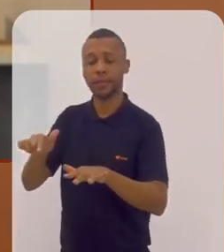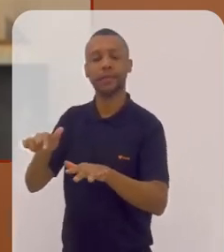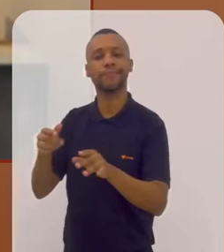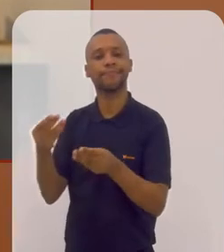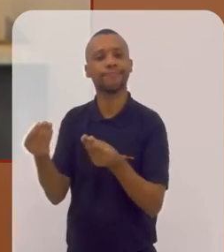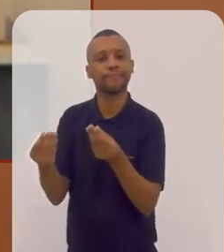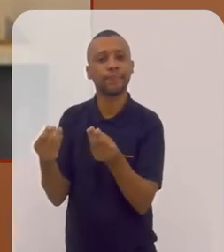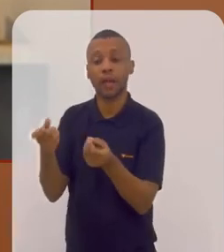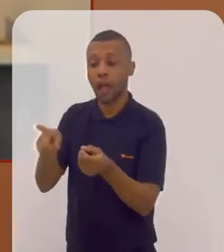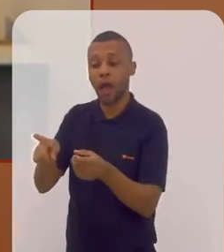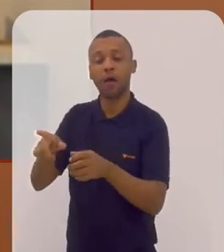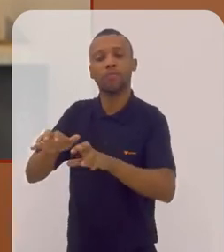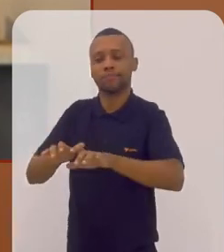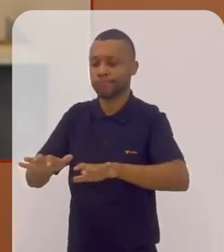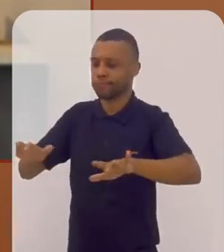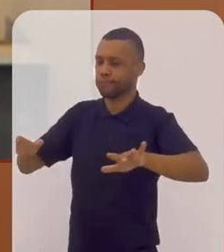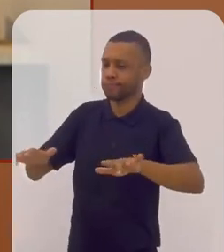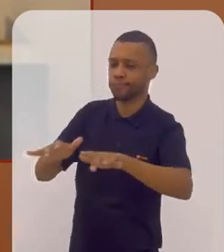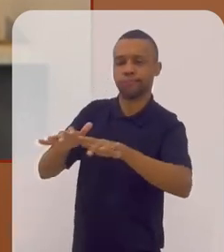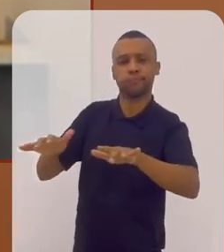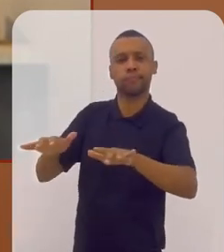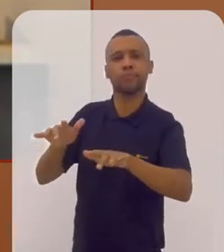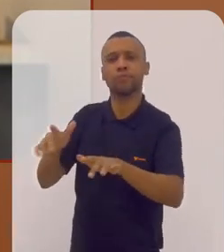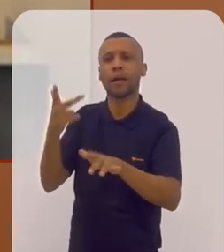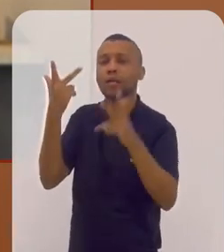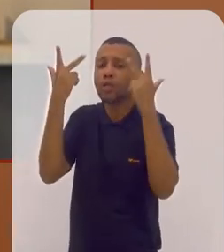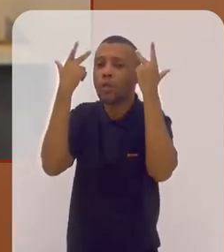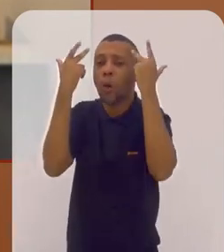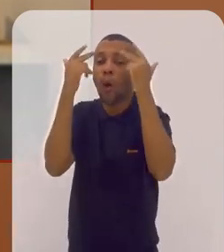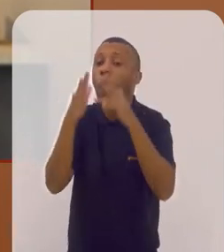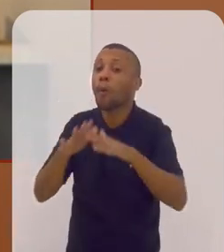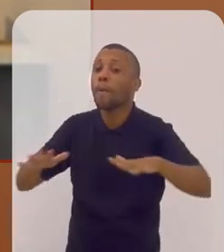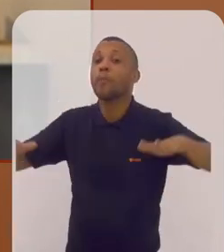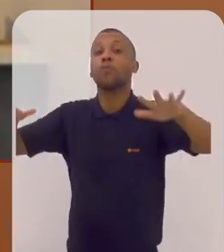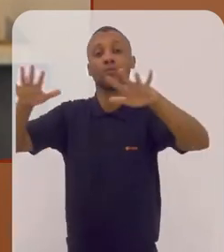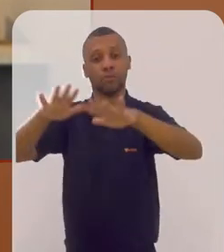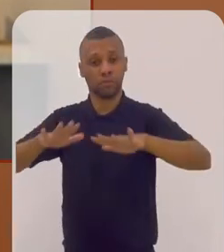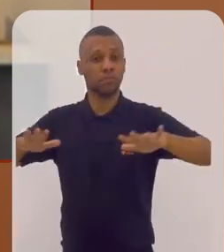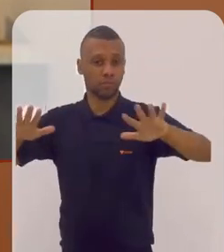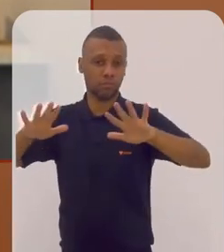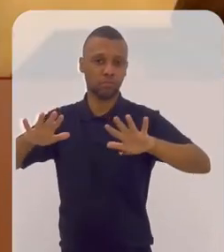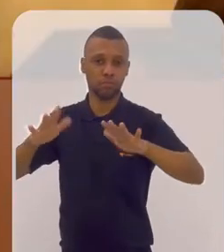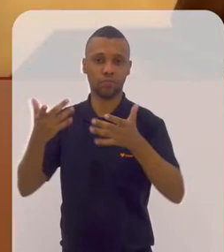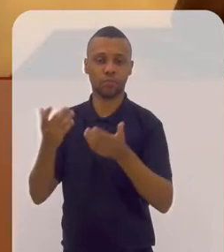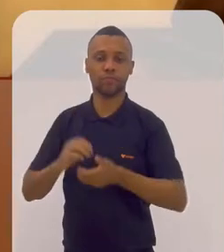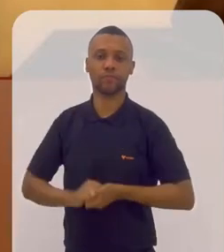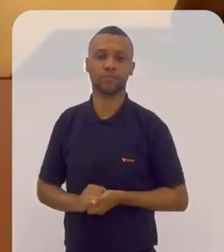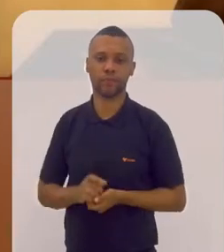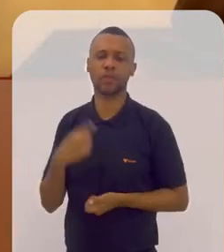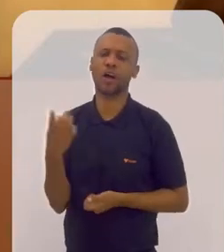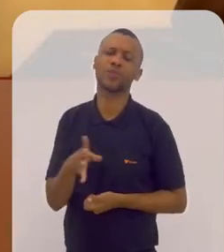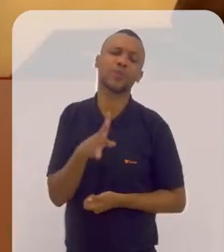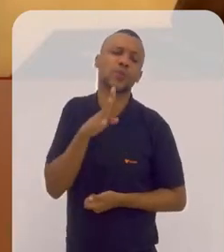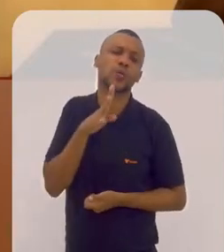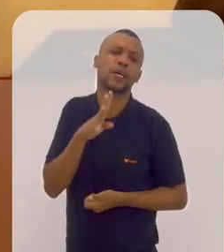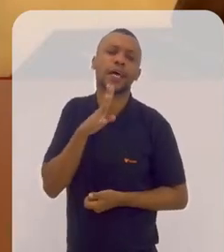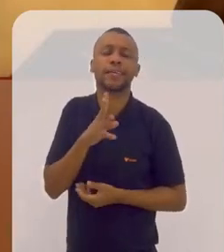um meio, um instrumento muito mais comum para o público em geral. A gente